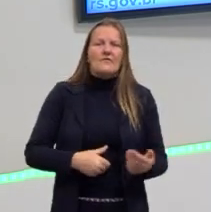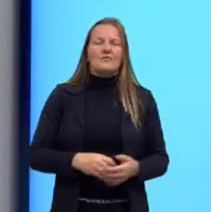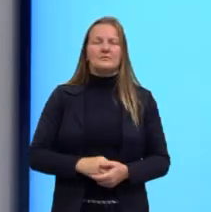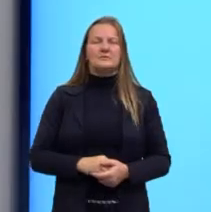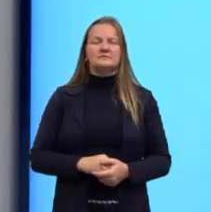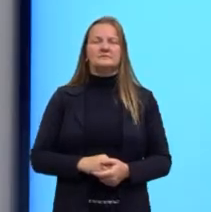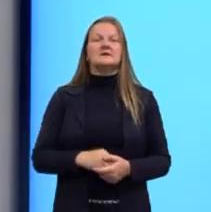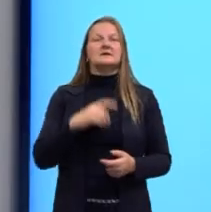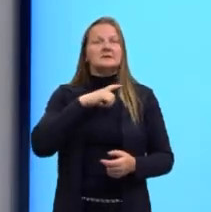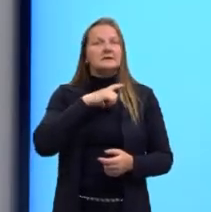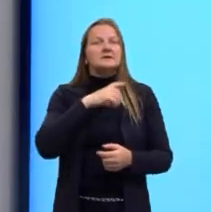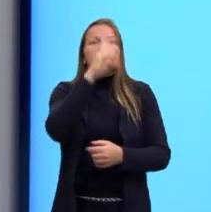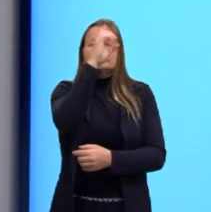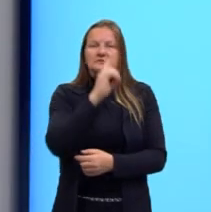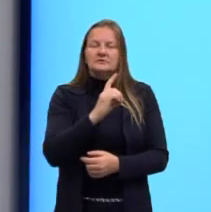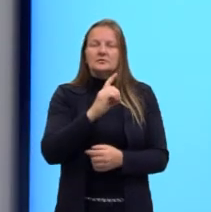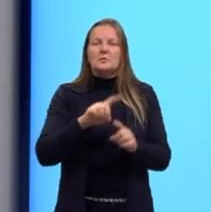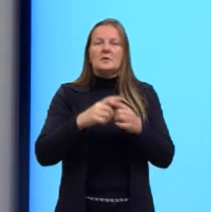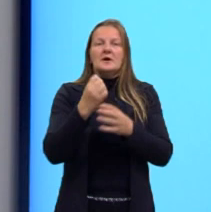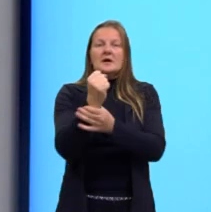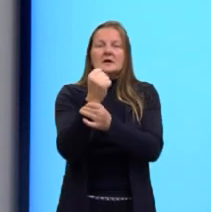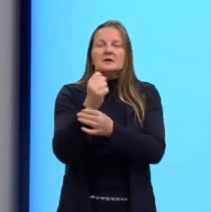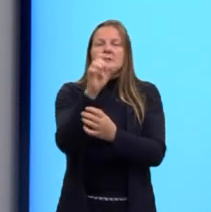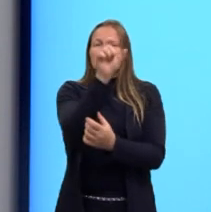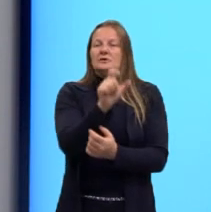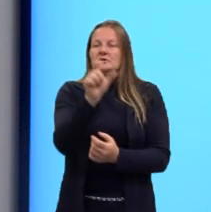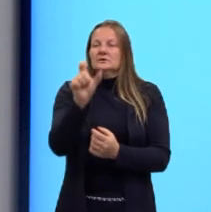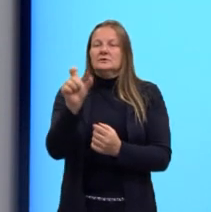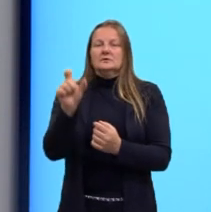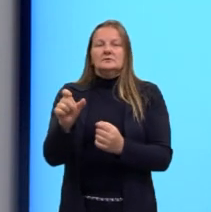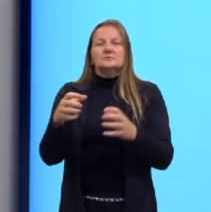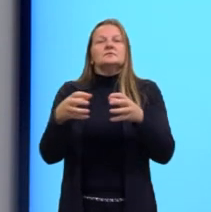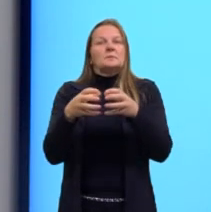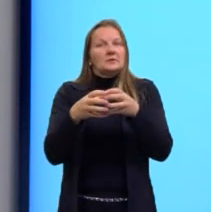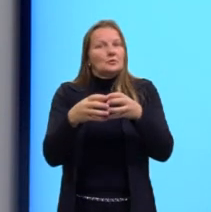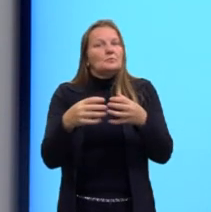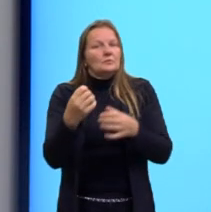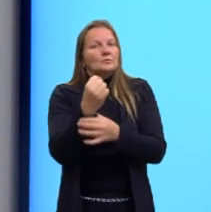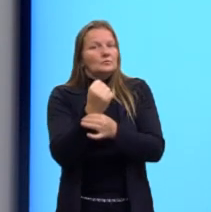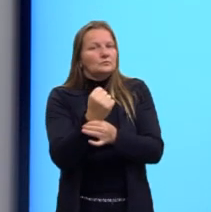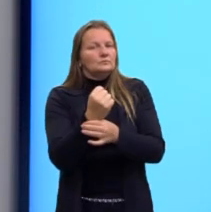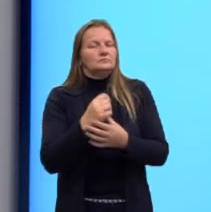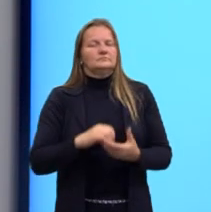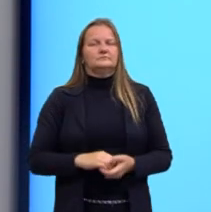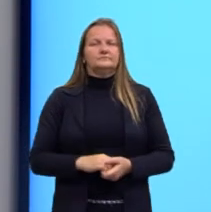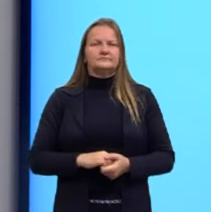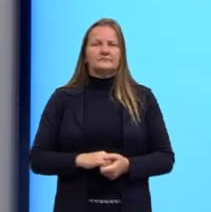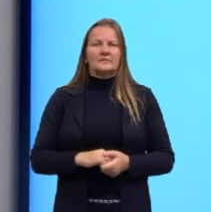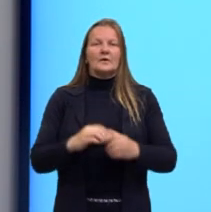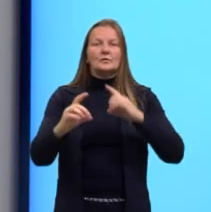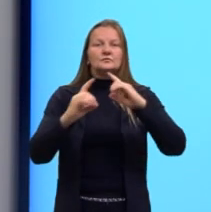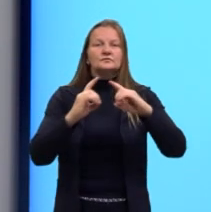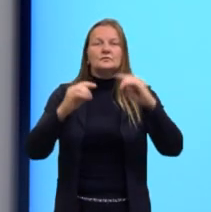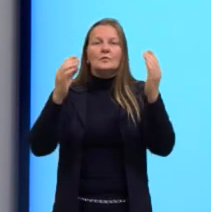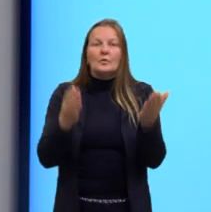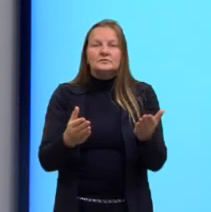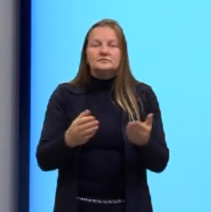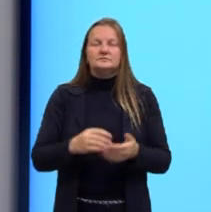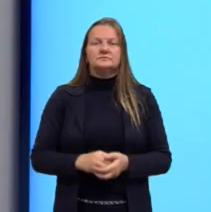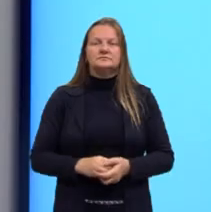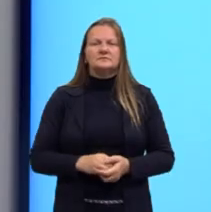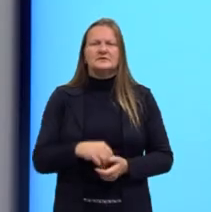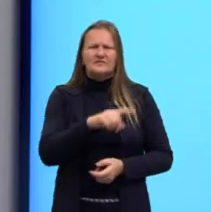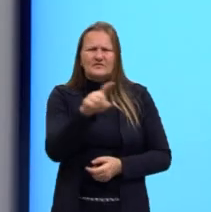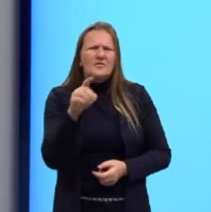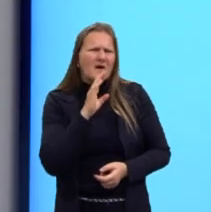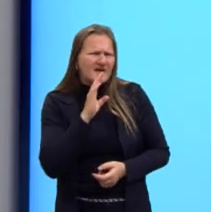entre outros direitos e garantias individuais e coletivas. E aí, que tal? Vamos discutir sobre isso? Não te parece algo